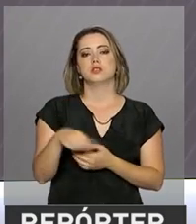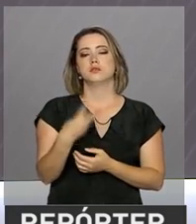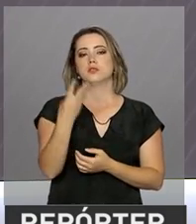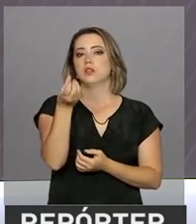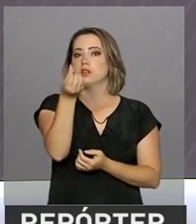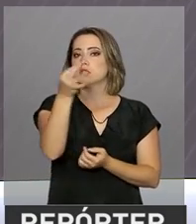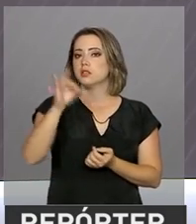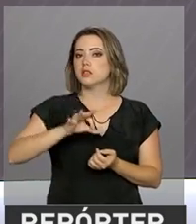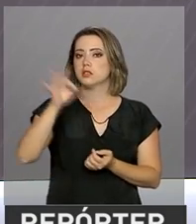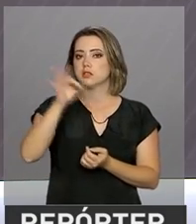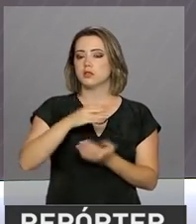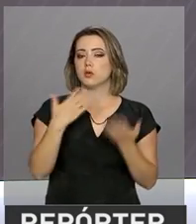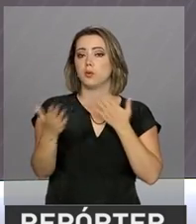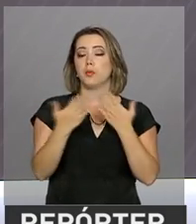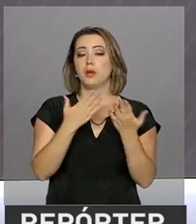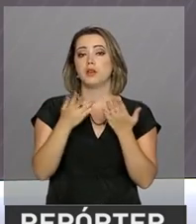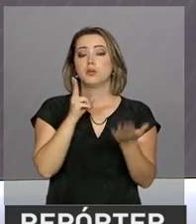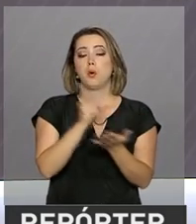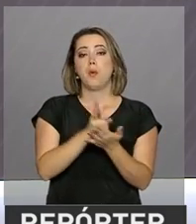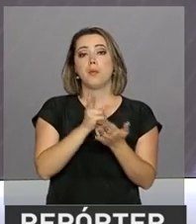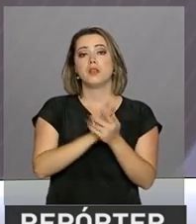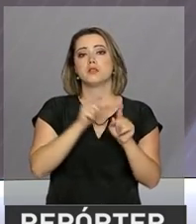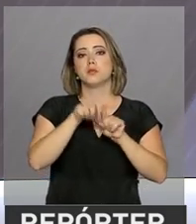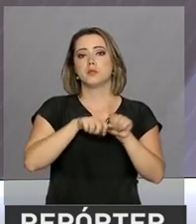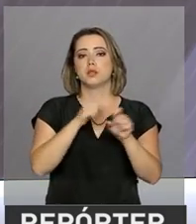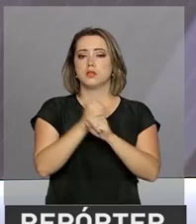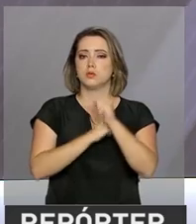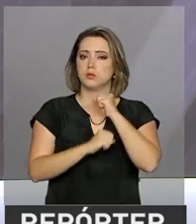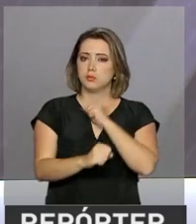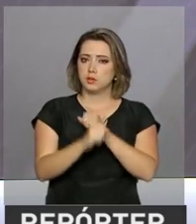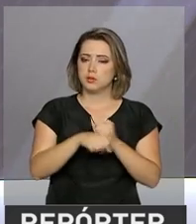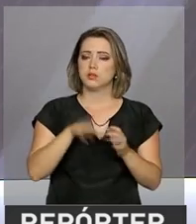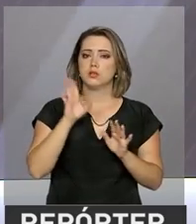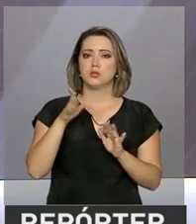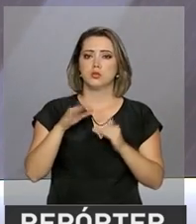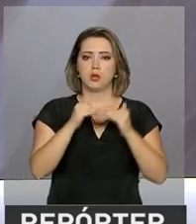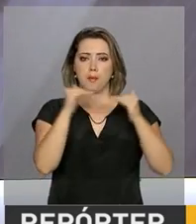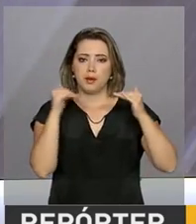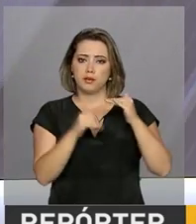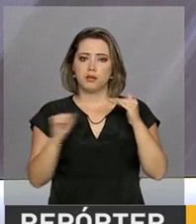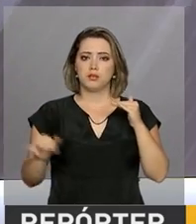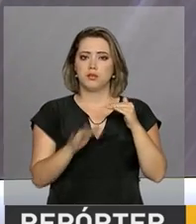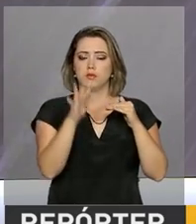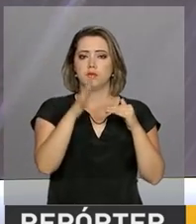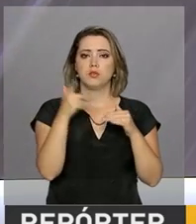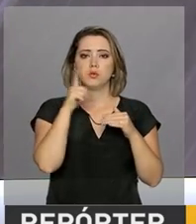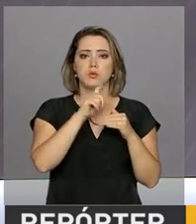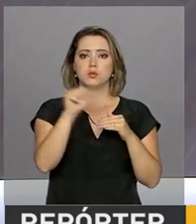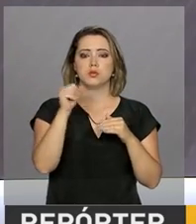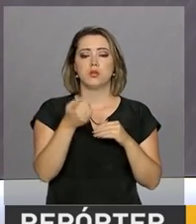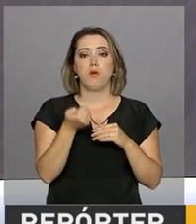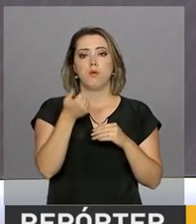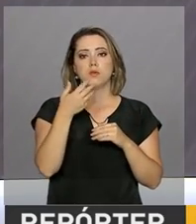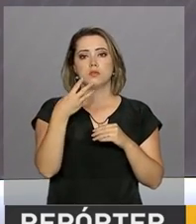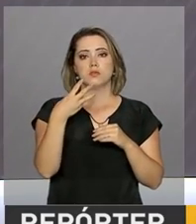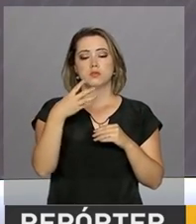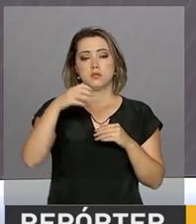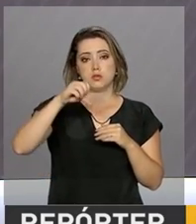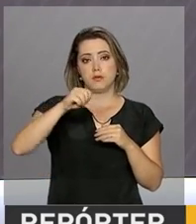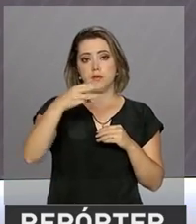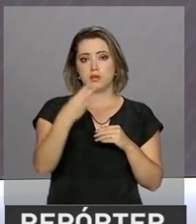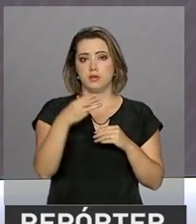sobre igual mês do ano passado, já descontada a inflação, alcançando quase 93 bilhões de reais,